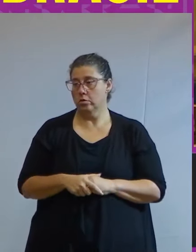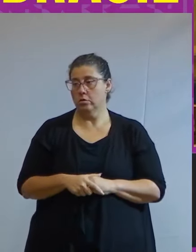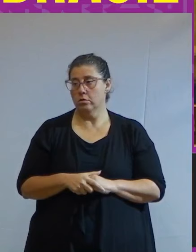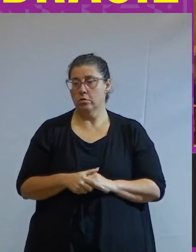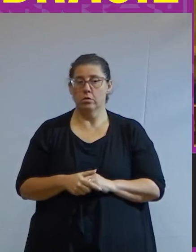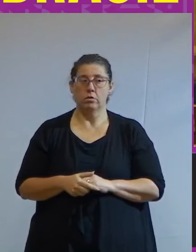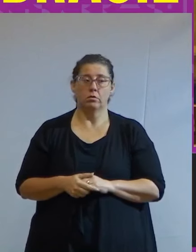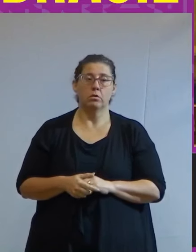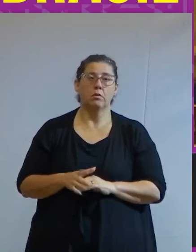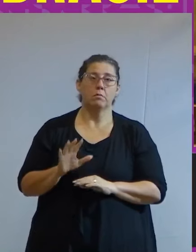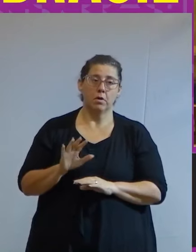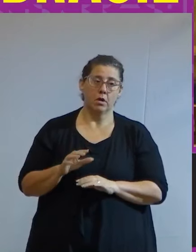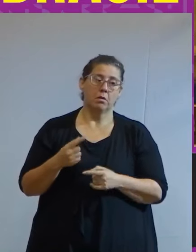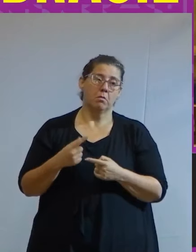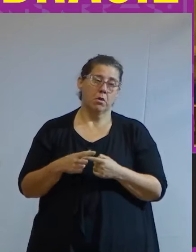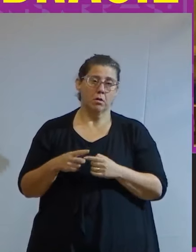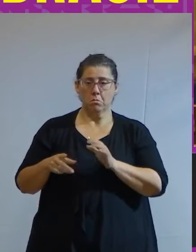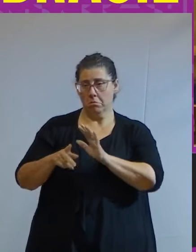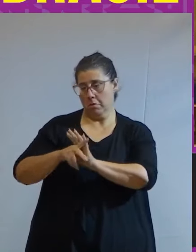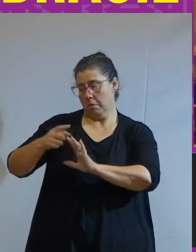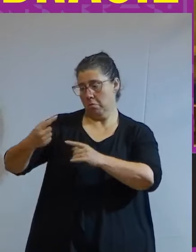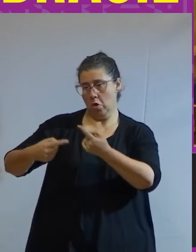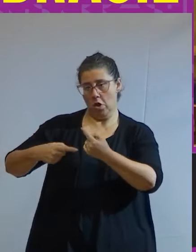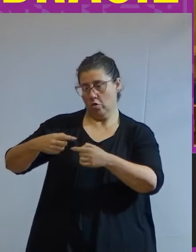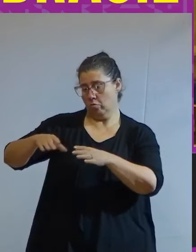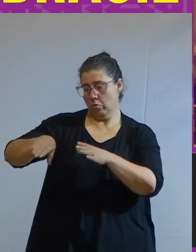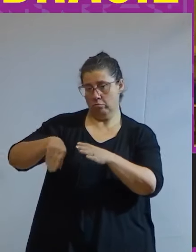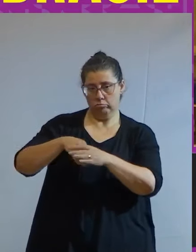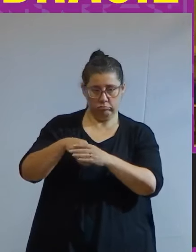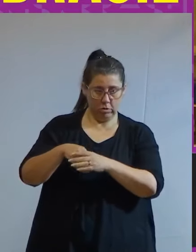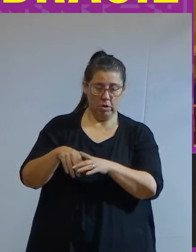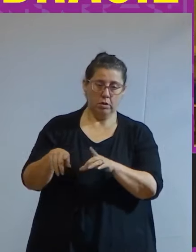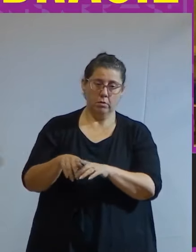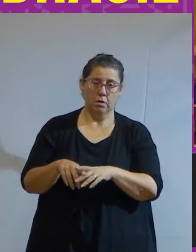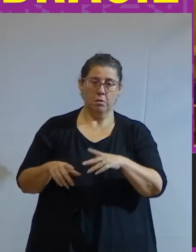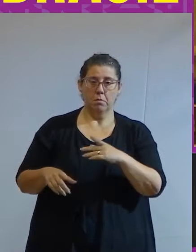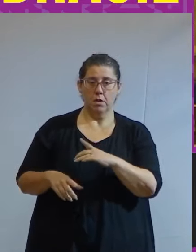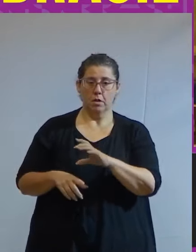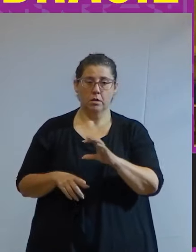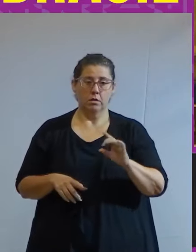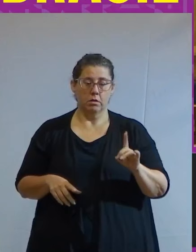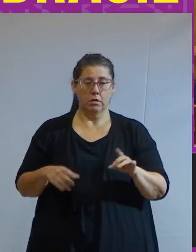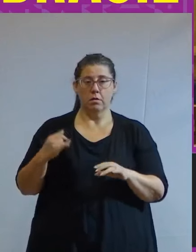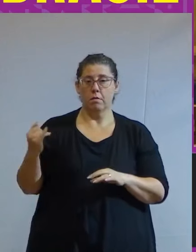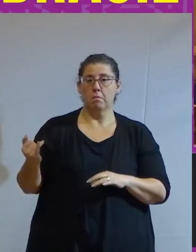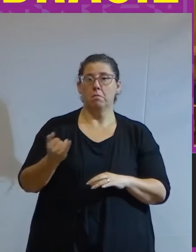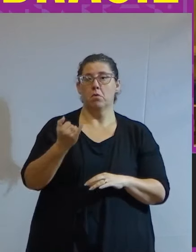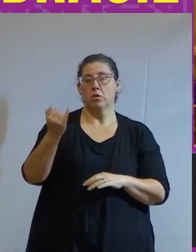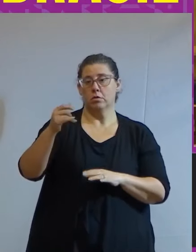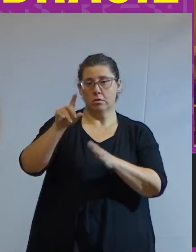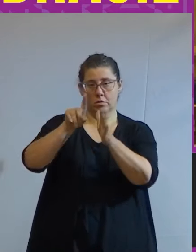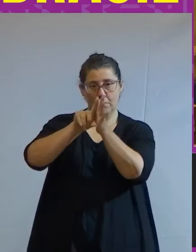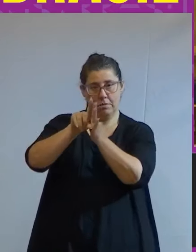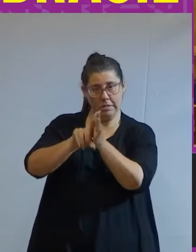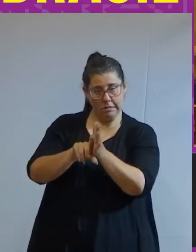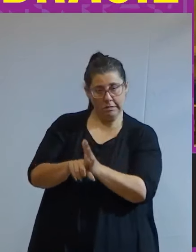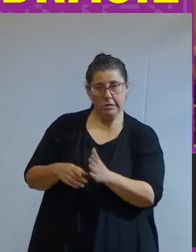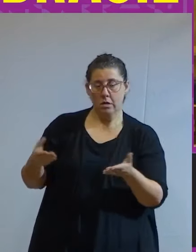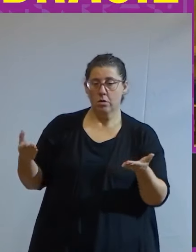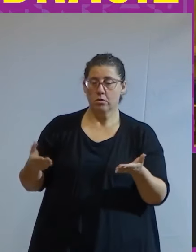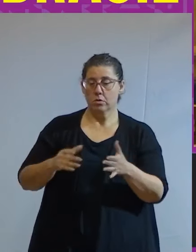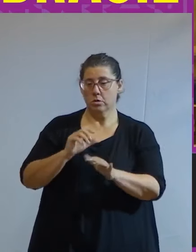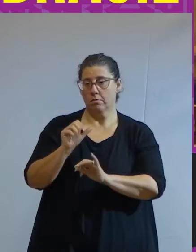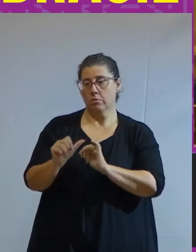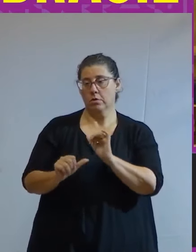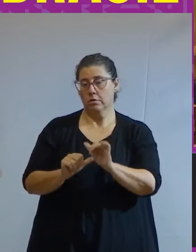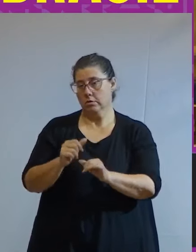por questões políticas internas e por perceber a importância da pesquisa hoje na mudança do